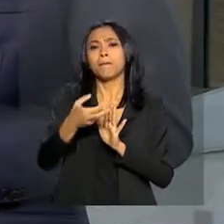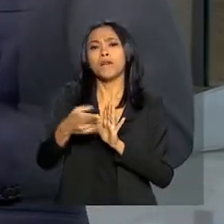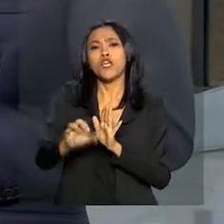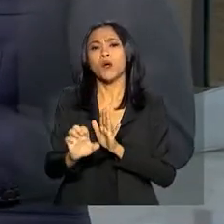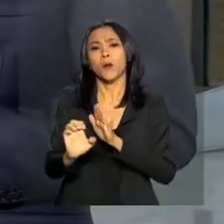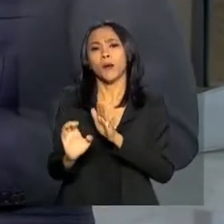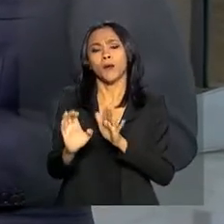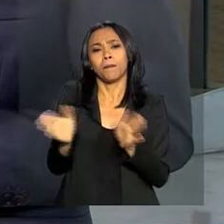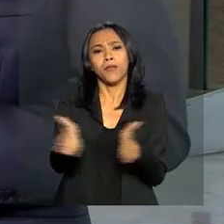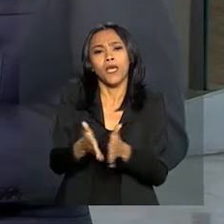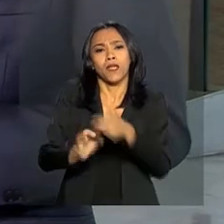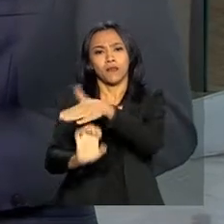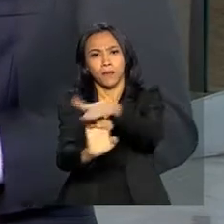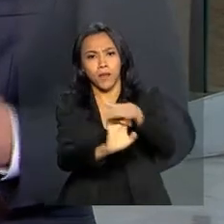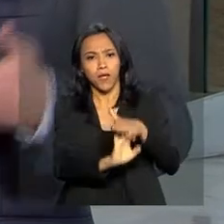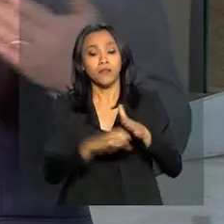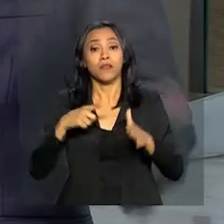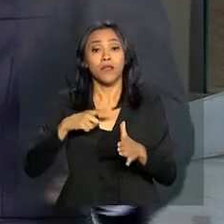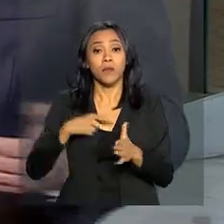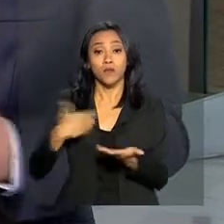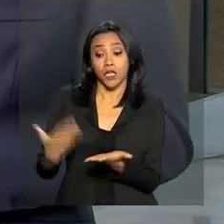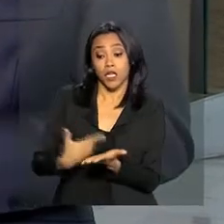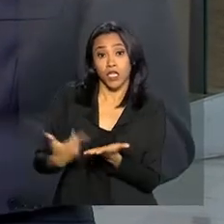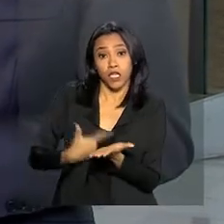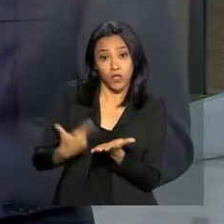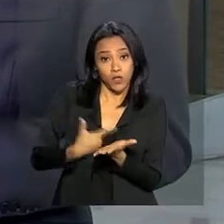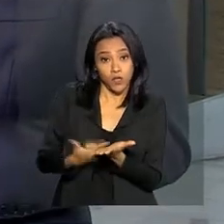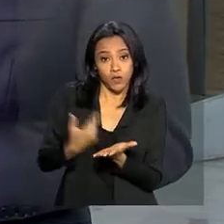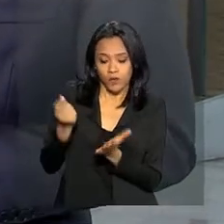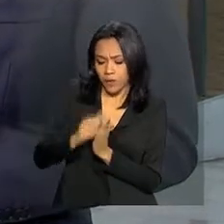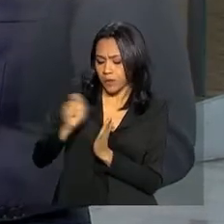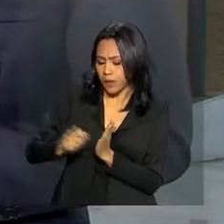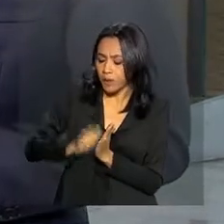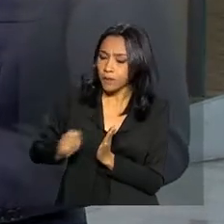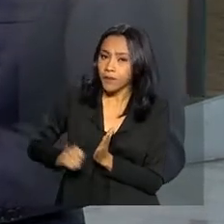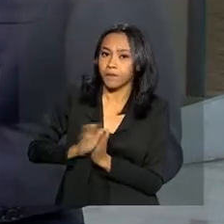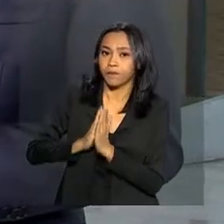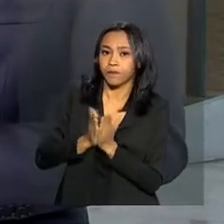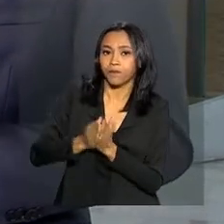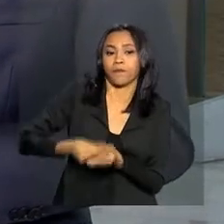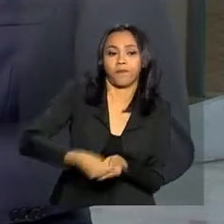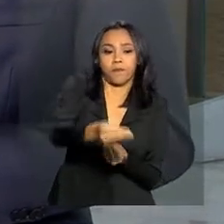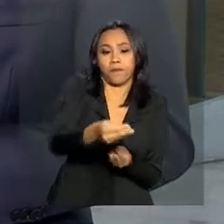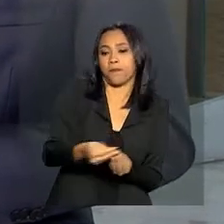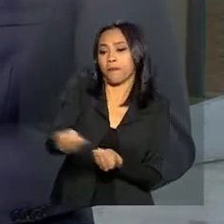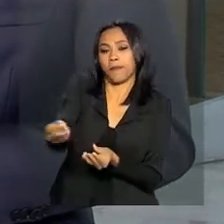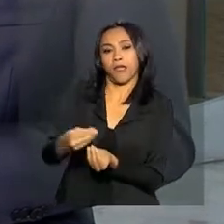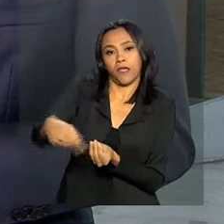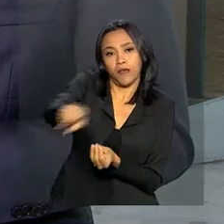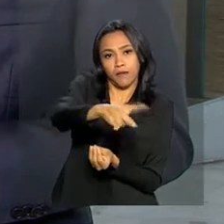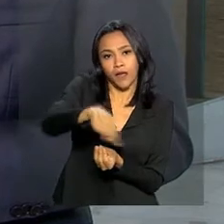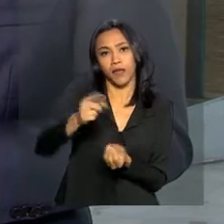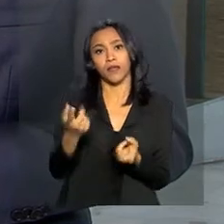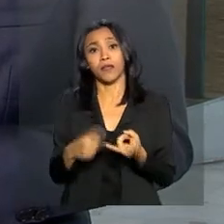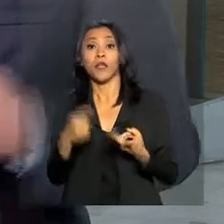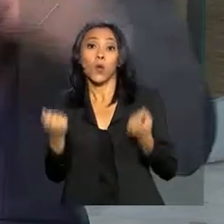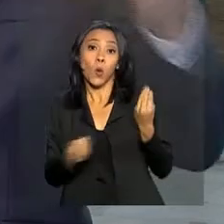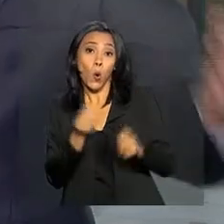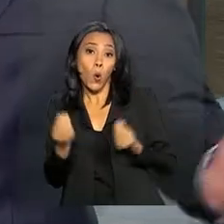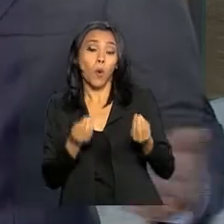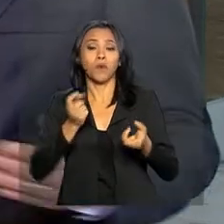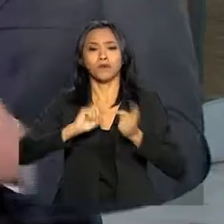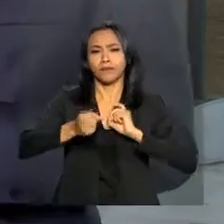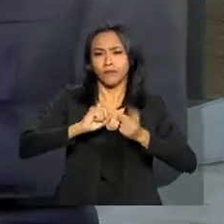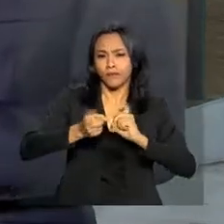produzimos manuais que têm sido referência no setor privado para a condução de processos administrativos disciplinares,